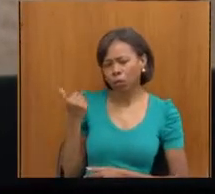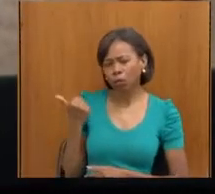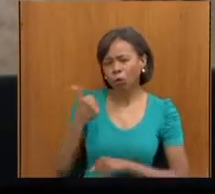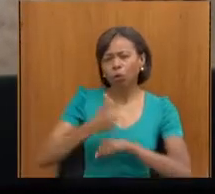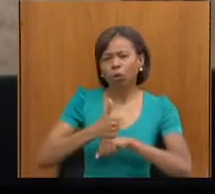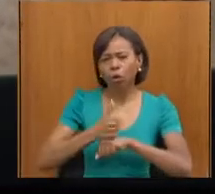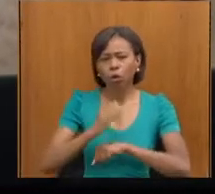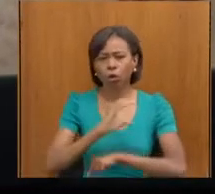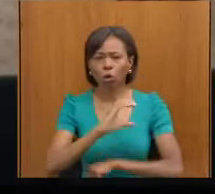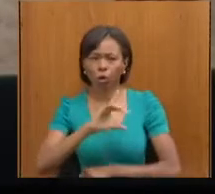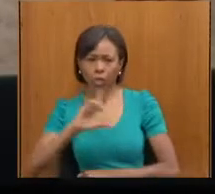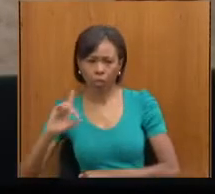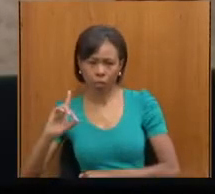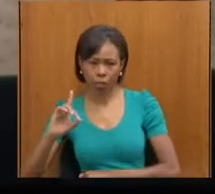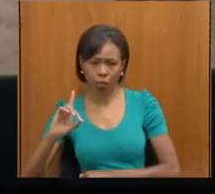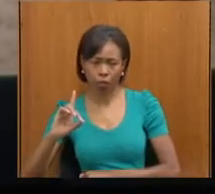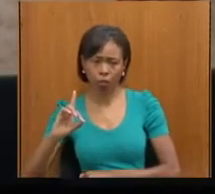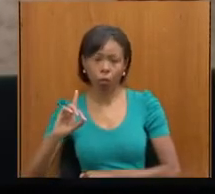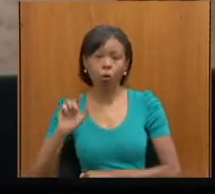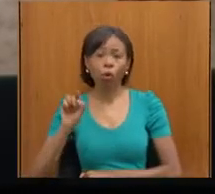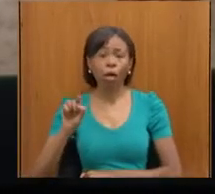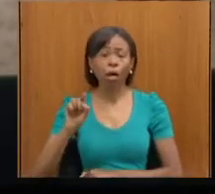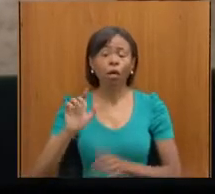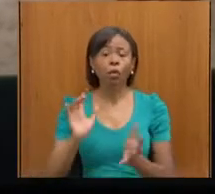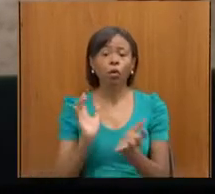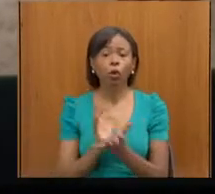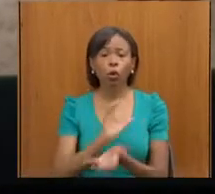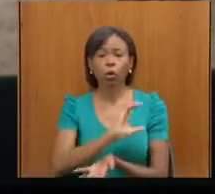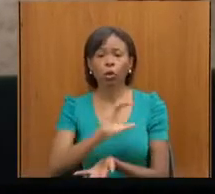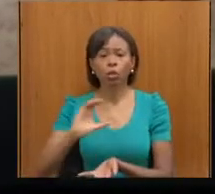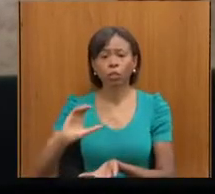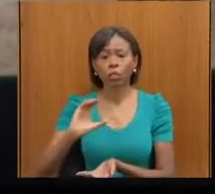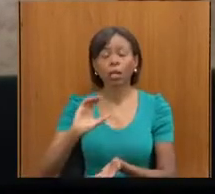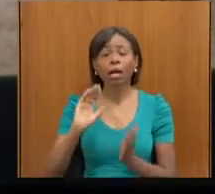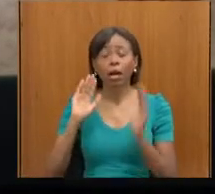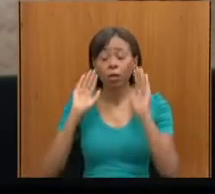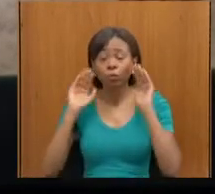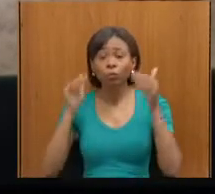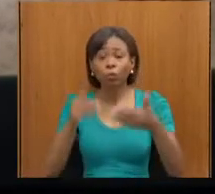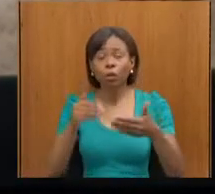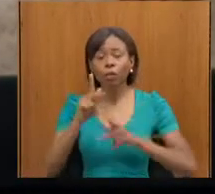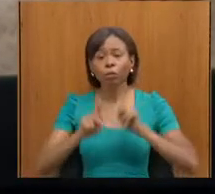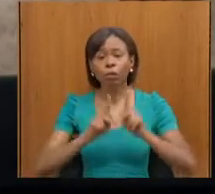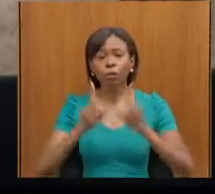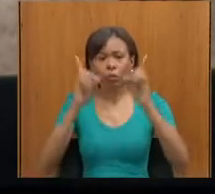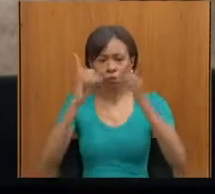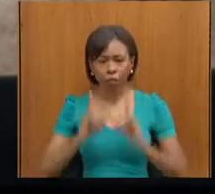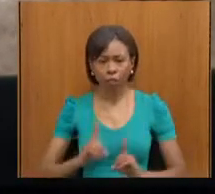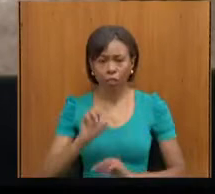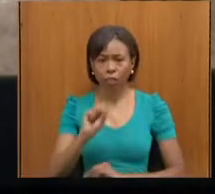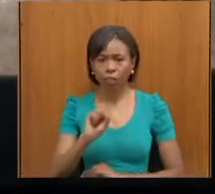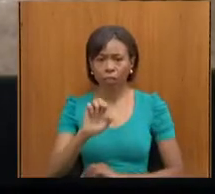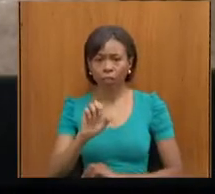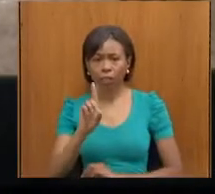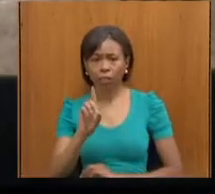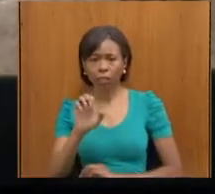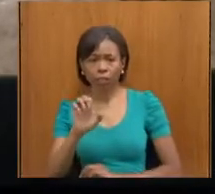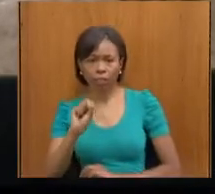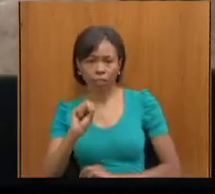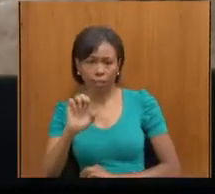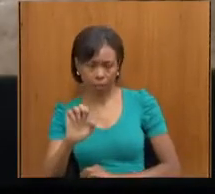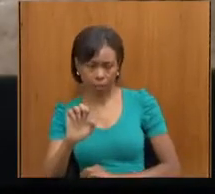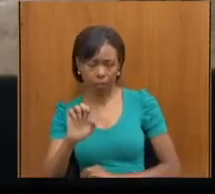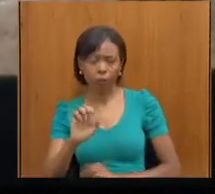como coordenador da Coordenadoria de Atenção à Pessoa com Deficiência, lá da CEDES, aqui da Subsecretaria de Direitos